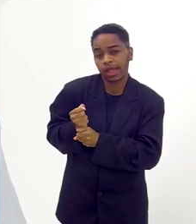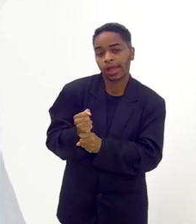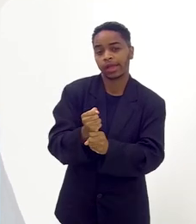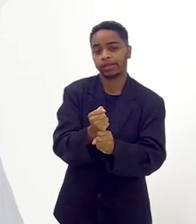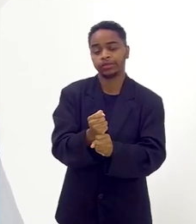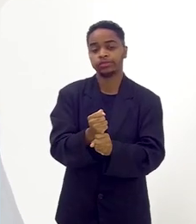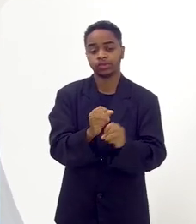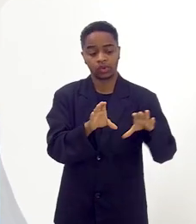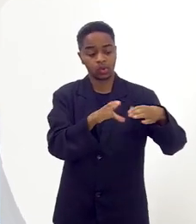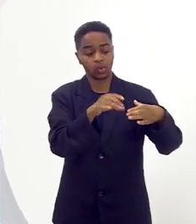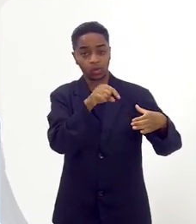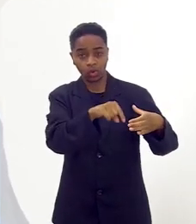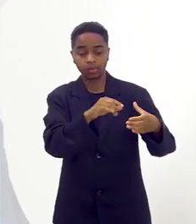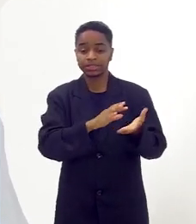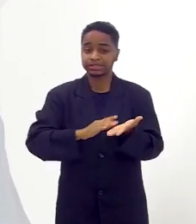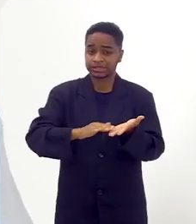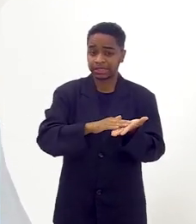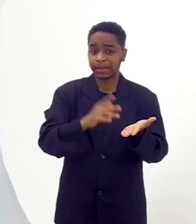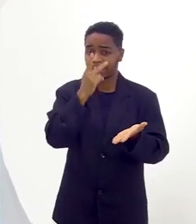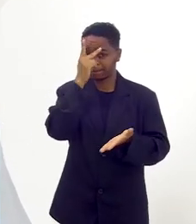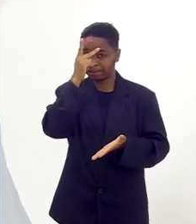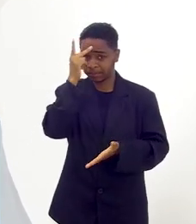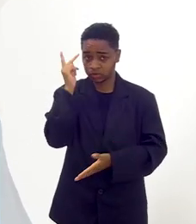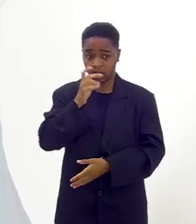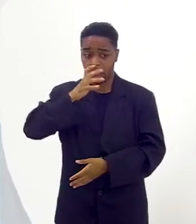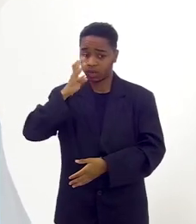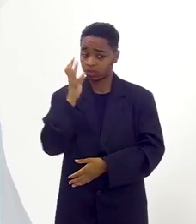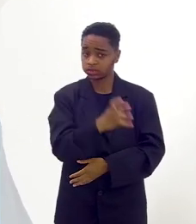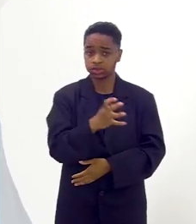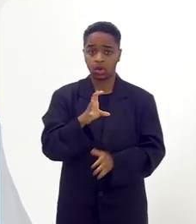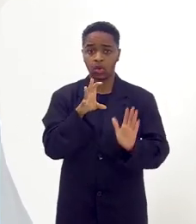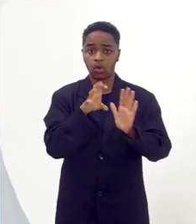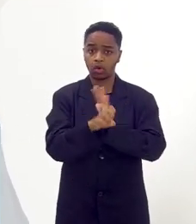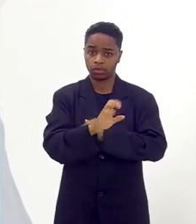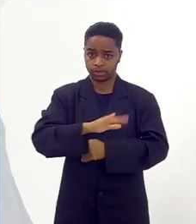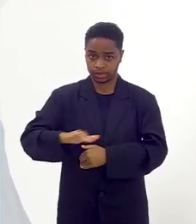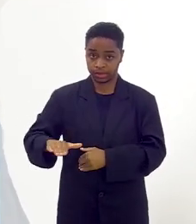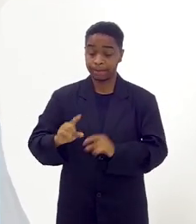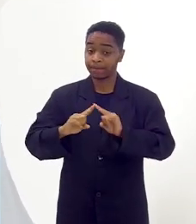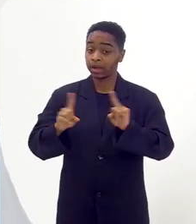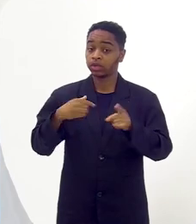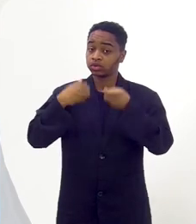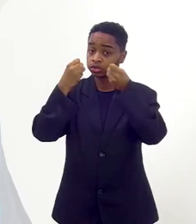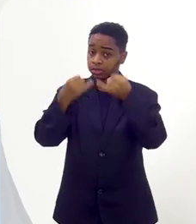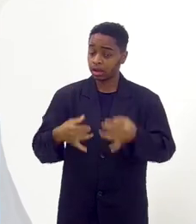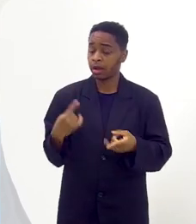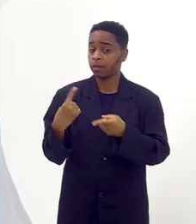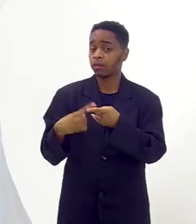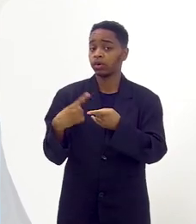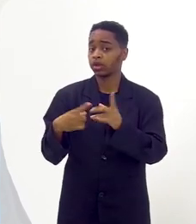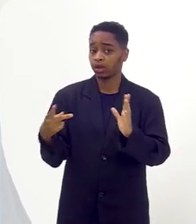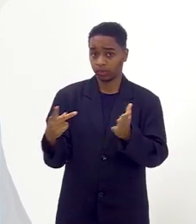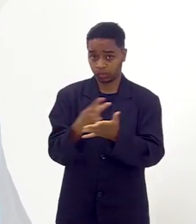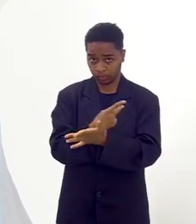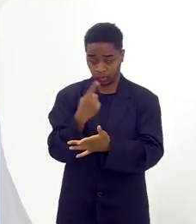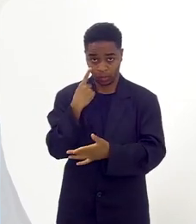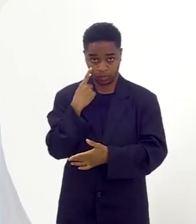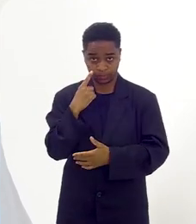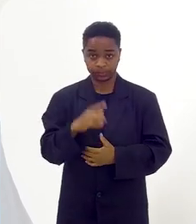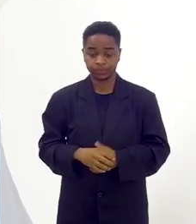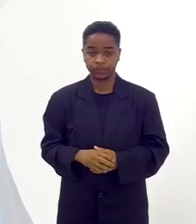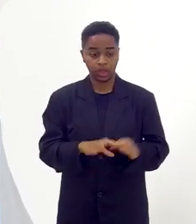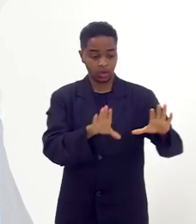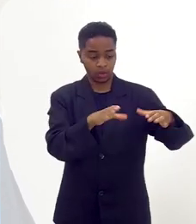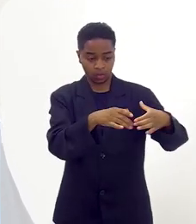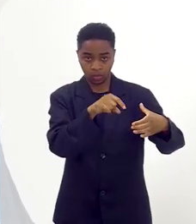muito tempo, os ciganos eram acusados de roubar a criancinha. E só pra esclarecer a história,